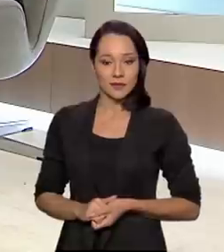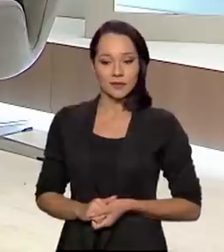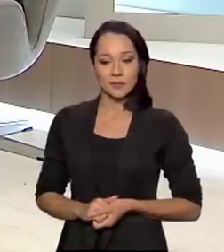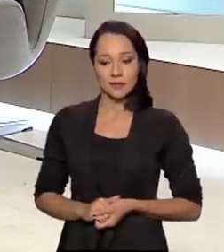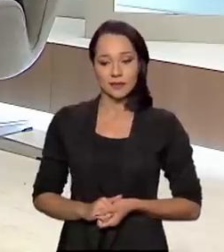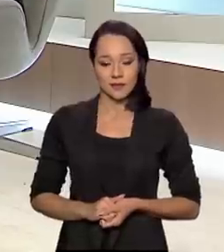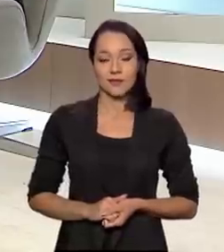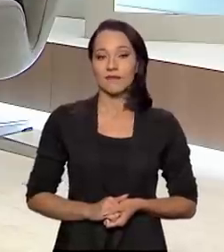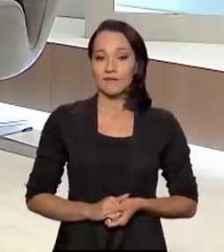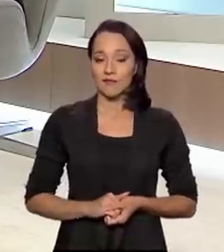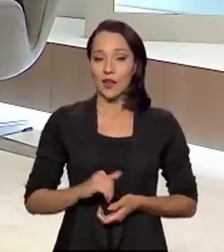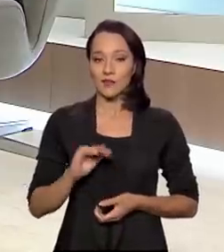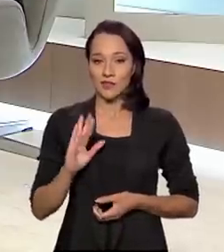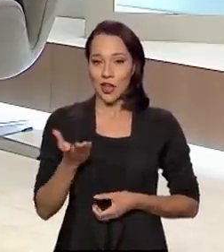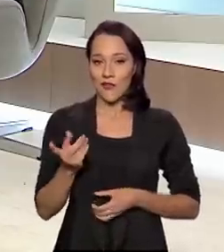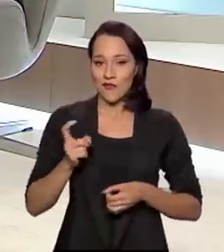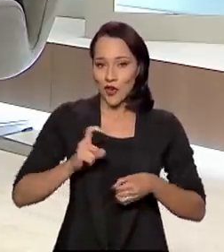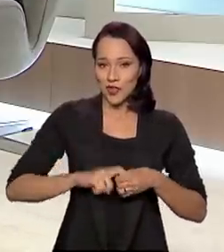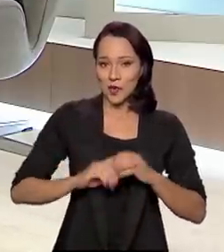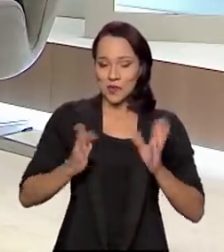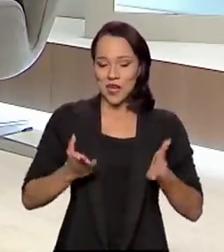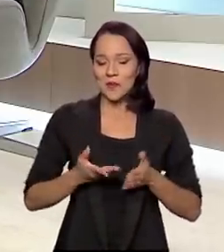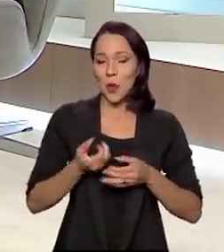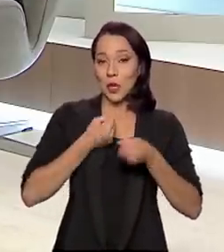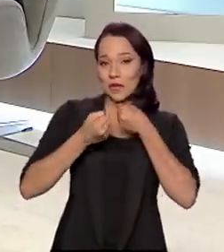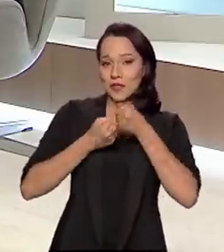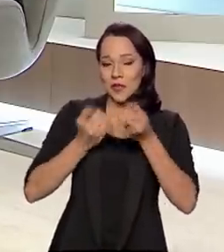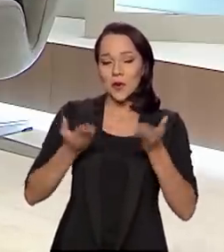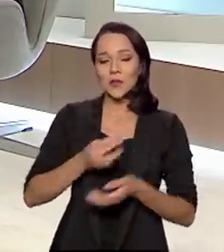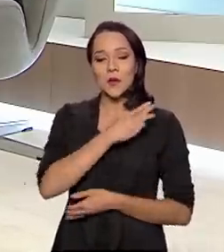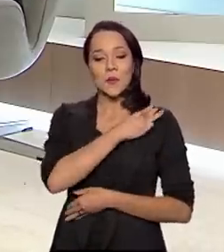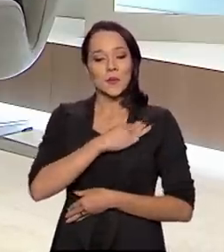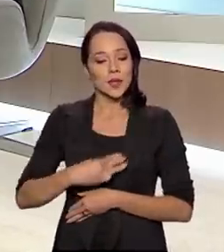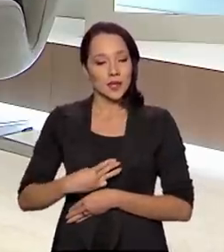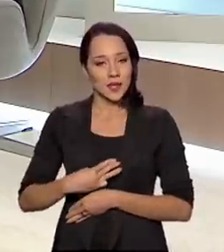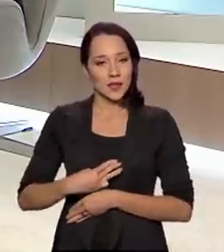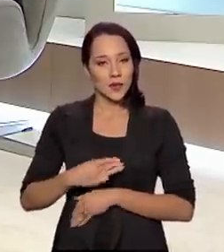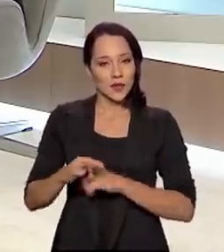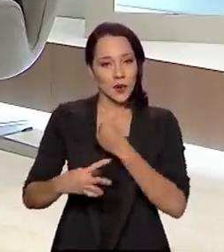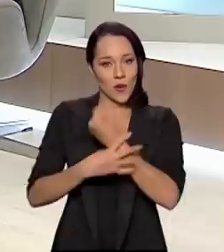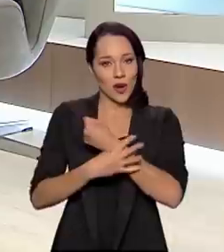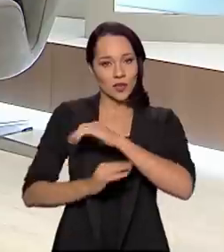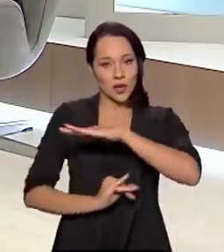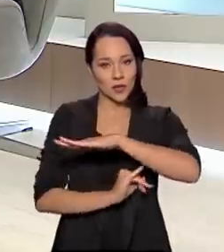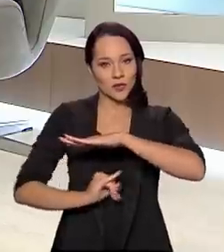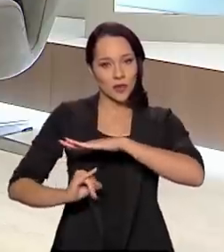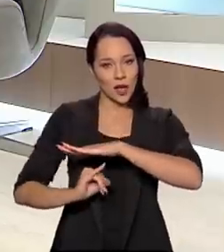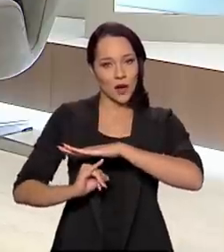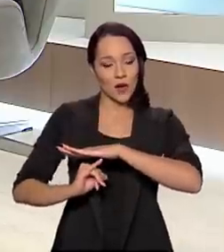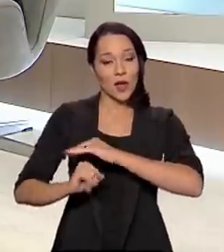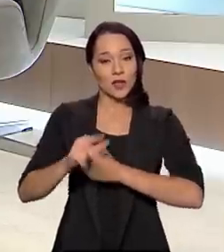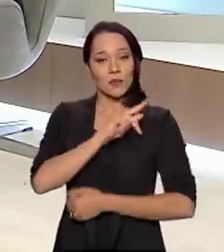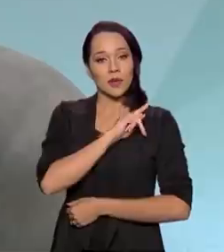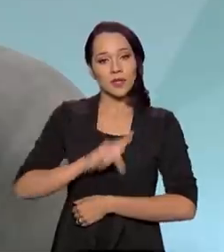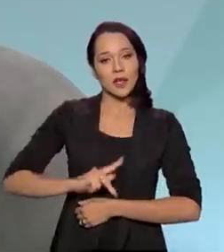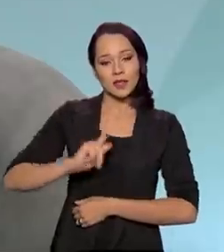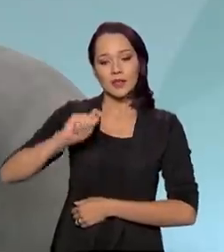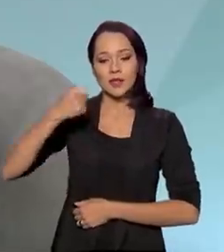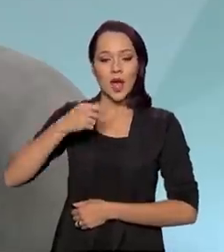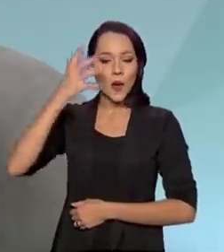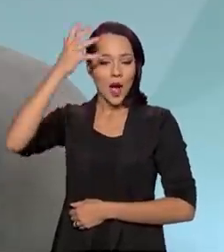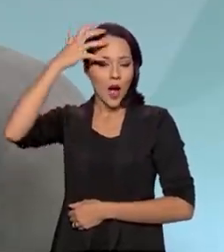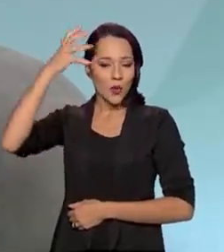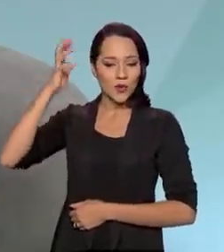Voltamos com o Brasil em Pauta, entrevistado do programa. É o ministro-chefe do Gabinete de Segurança Institucional da Presidência da República,